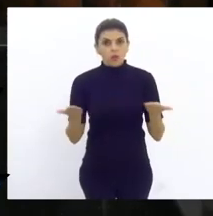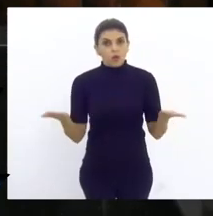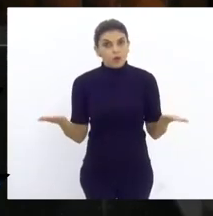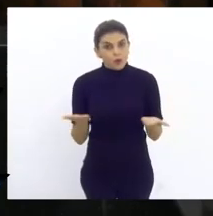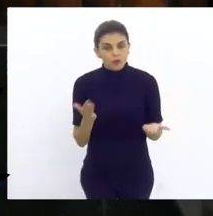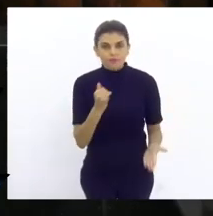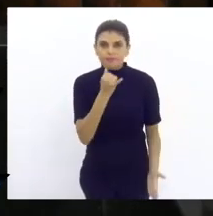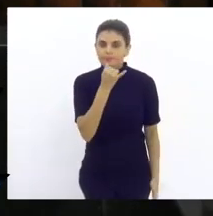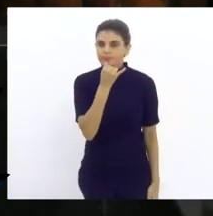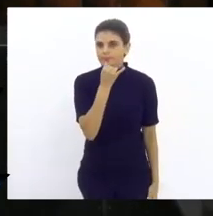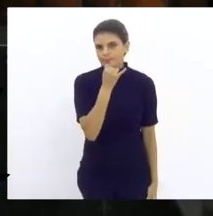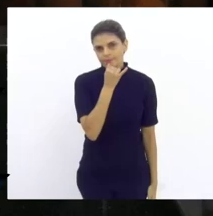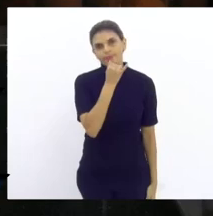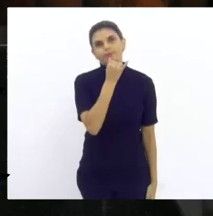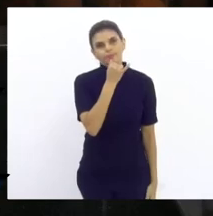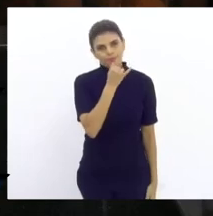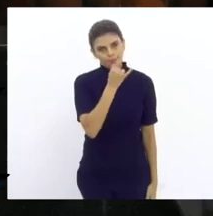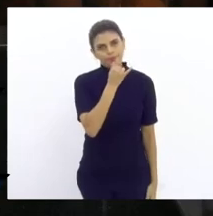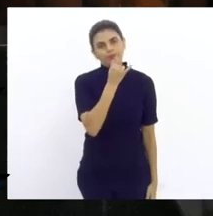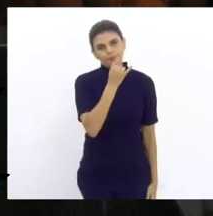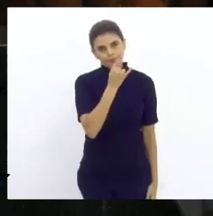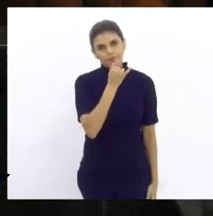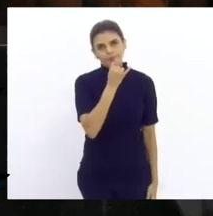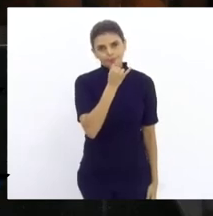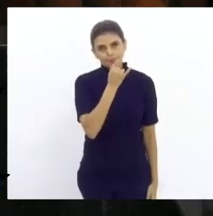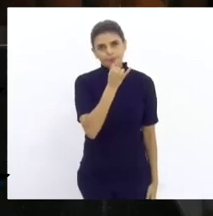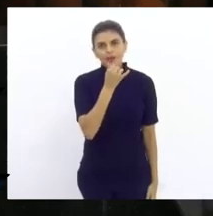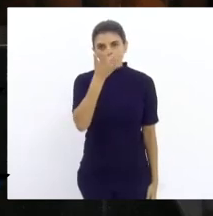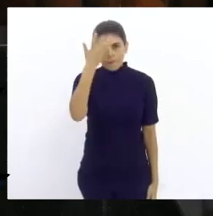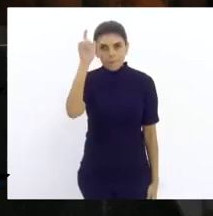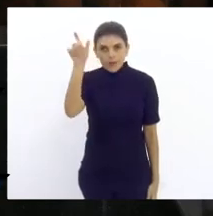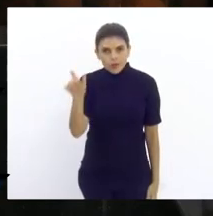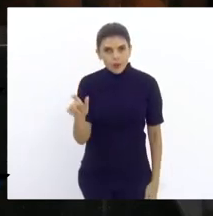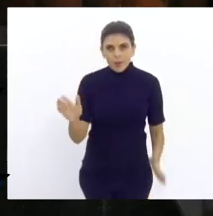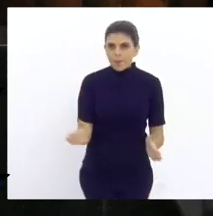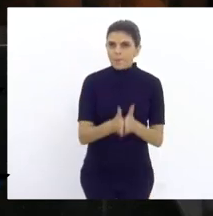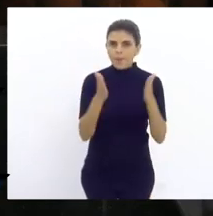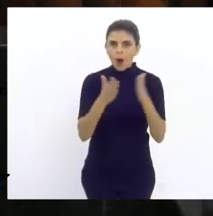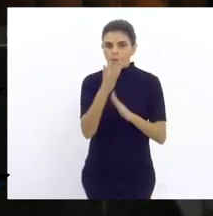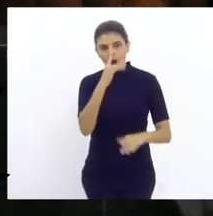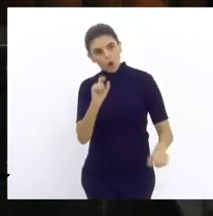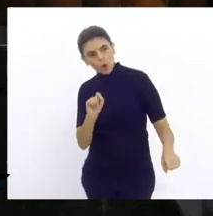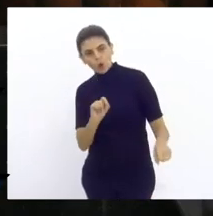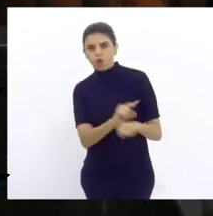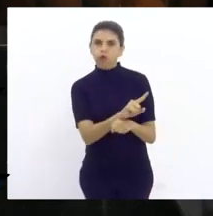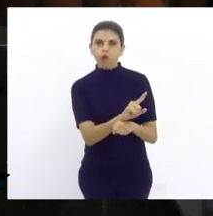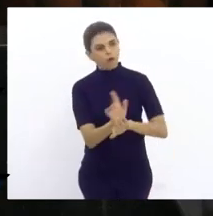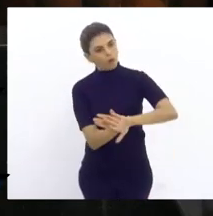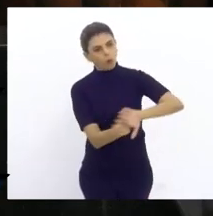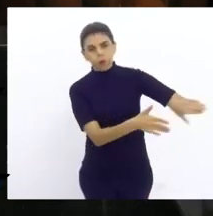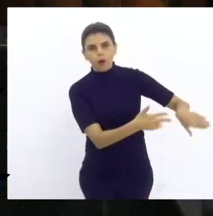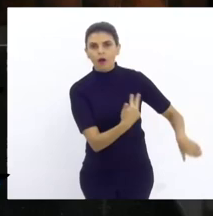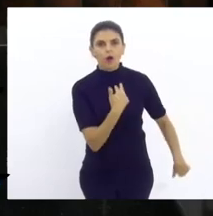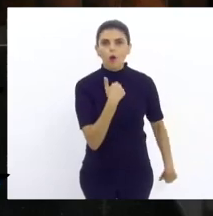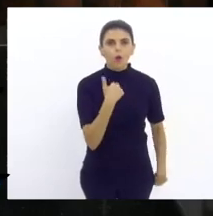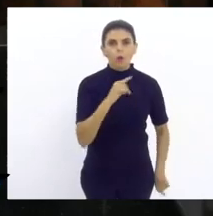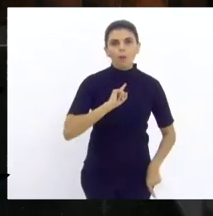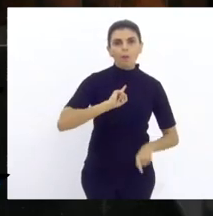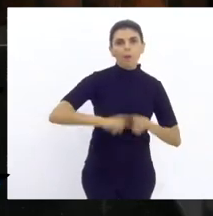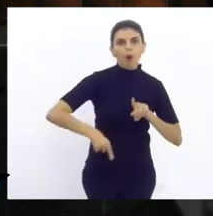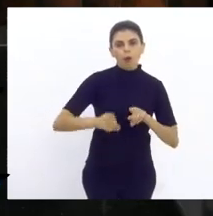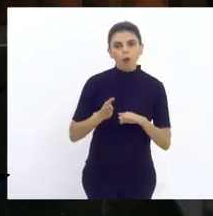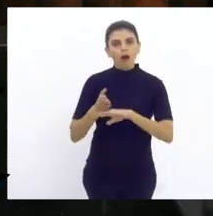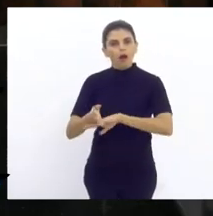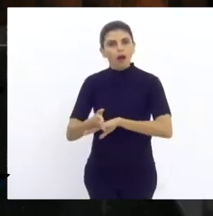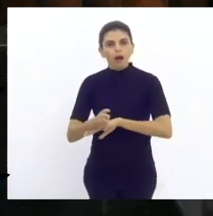Hoje, infelizmente, os menos favorecidos foram retirados da possibilidade, proibidos da possibilidade